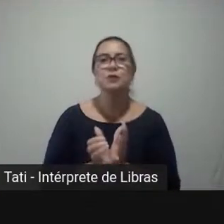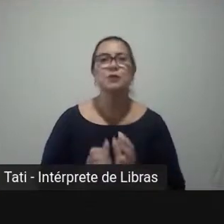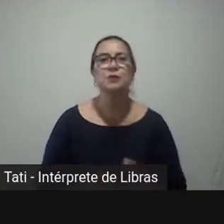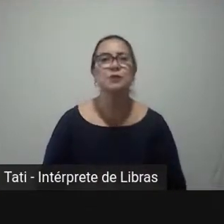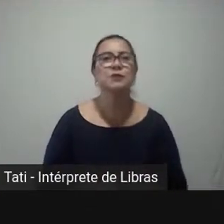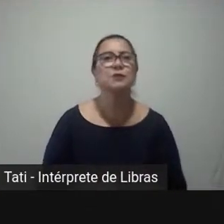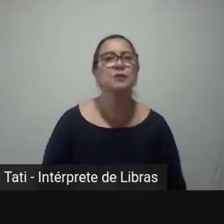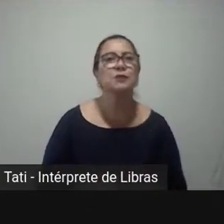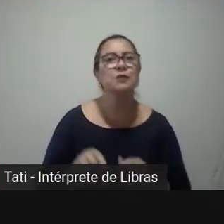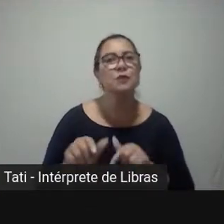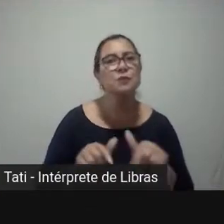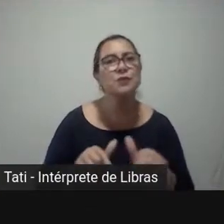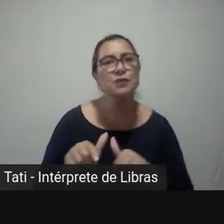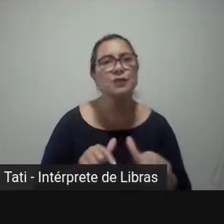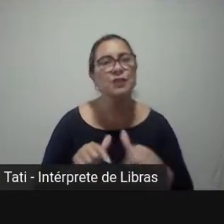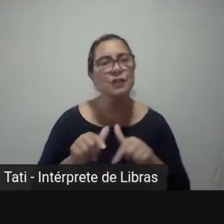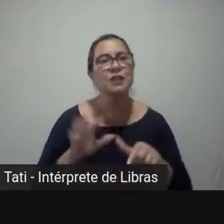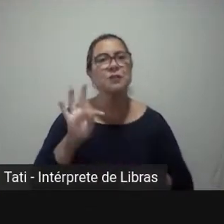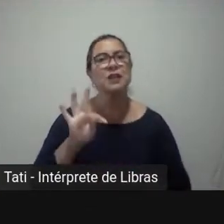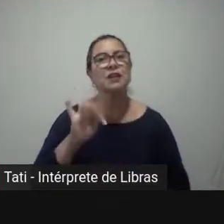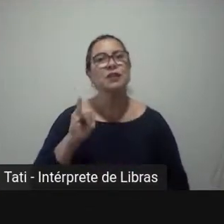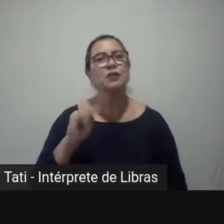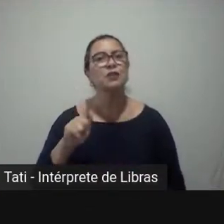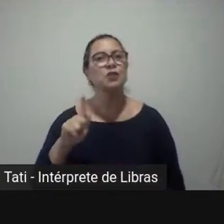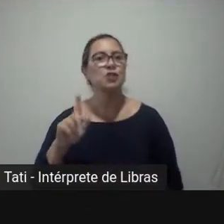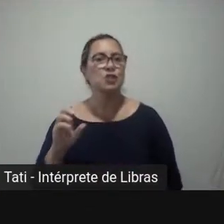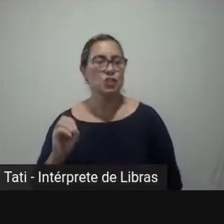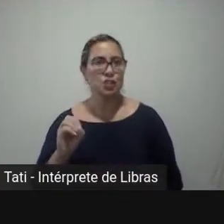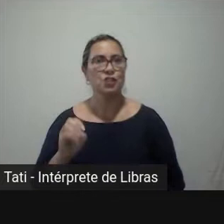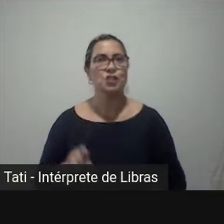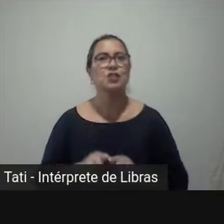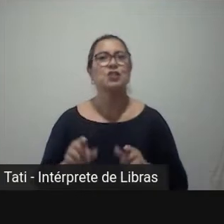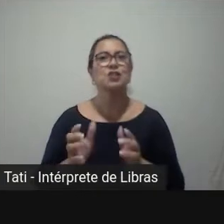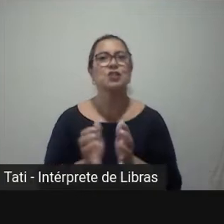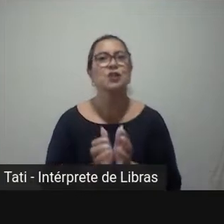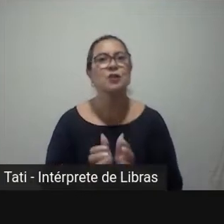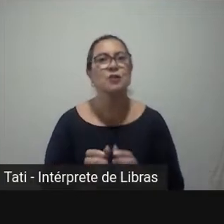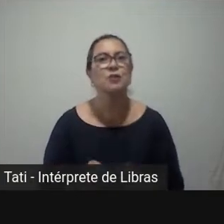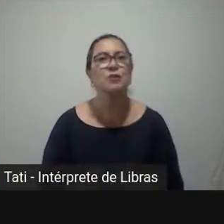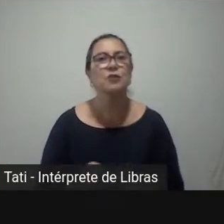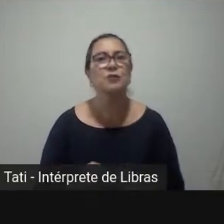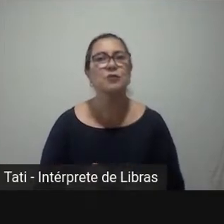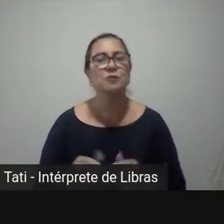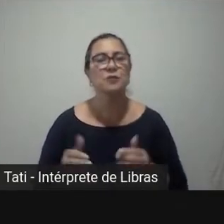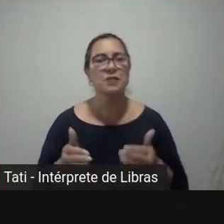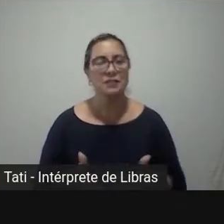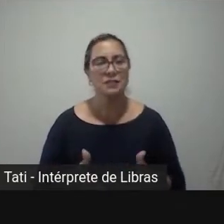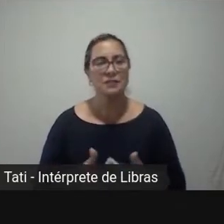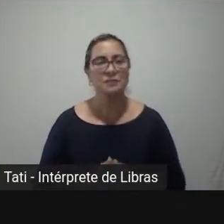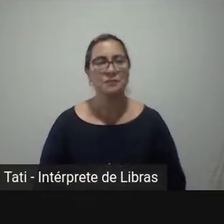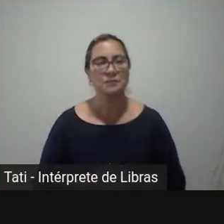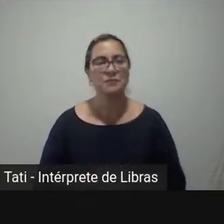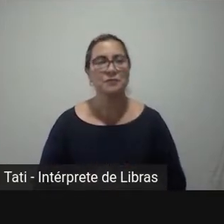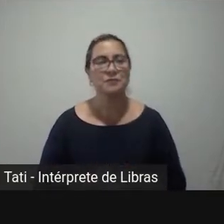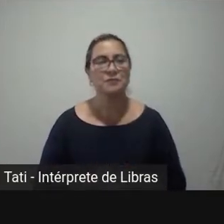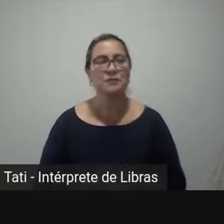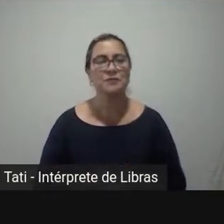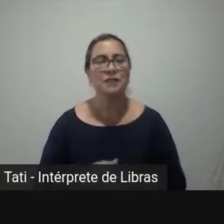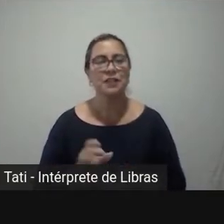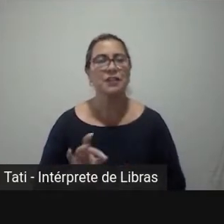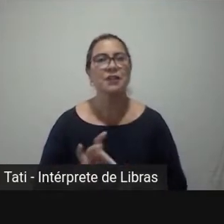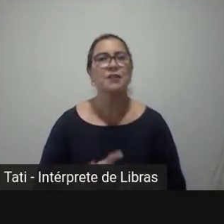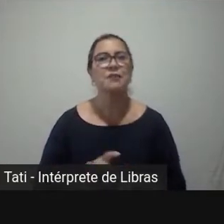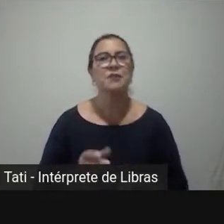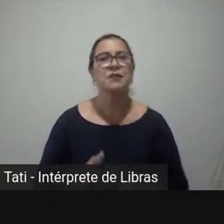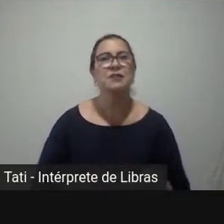títulos do trabalho do Tiago, do Tiago, Influência do Efeito Coteio na Fragmentação Partidária Brasileira e o Efeito Coteio